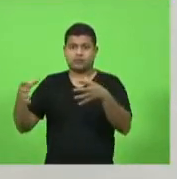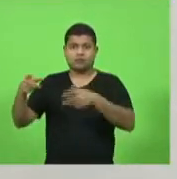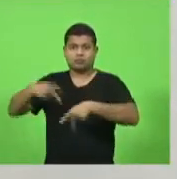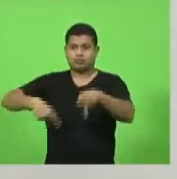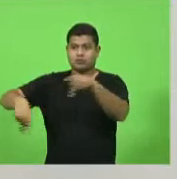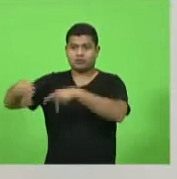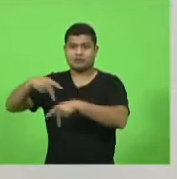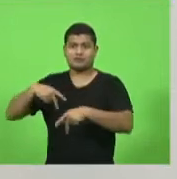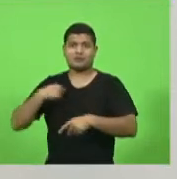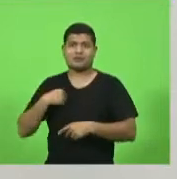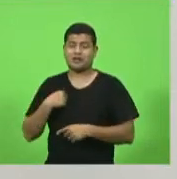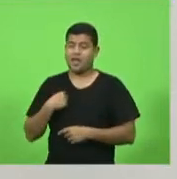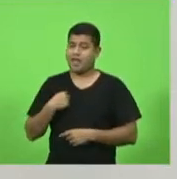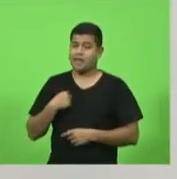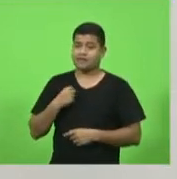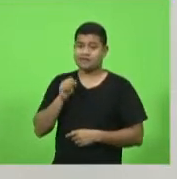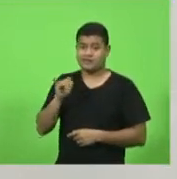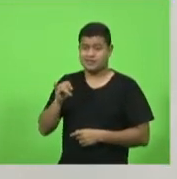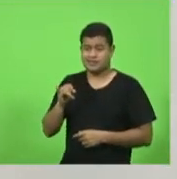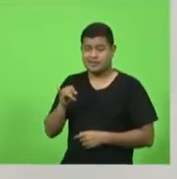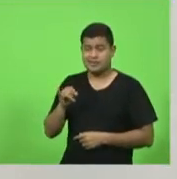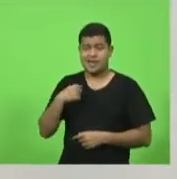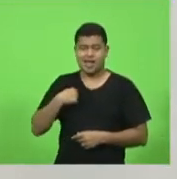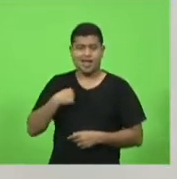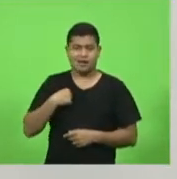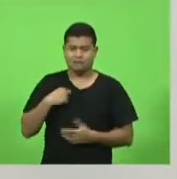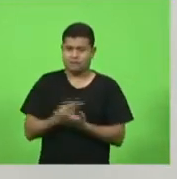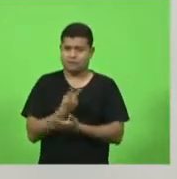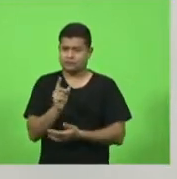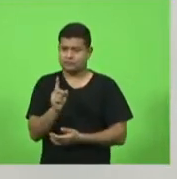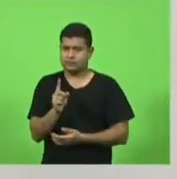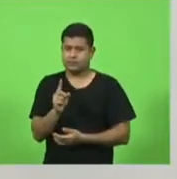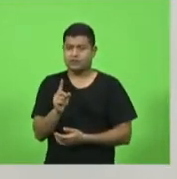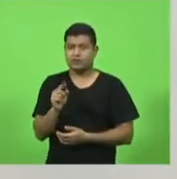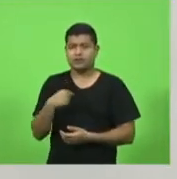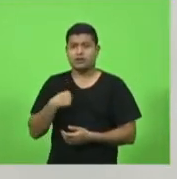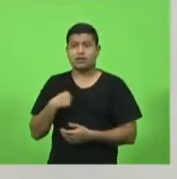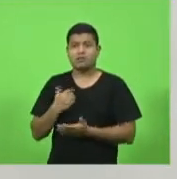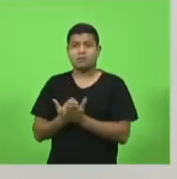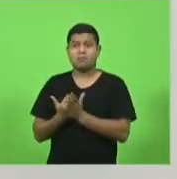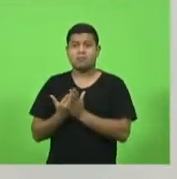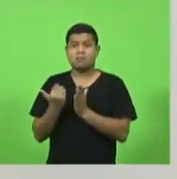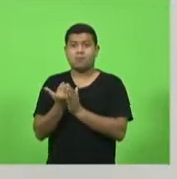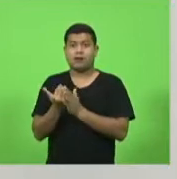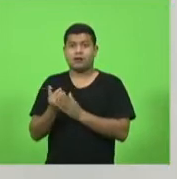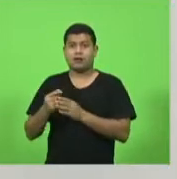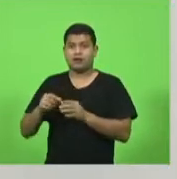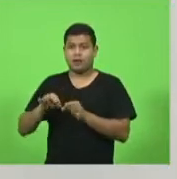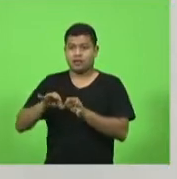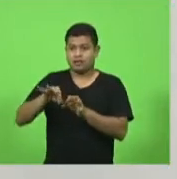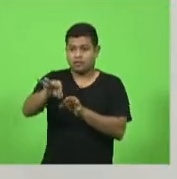Se não me engano, o município de maior extensão que existe no estado de Santa Catarina é Máfra.